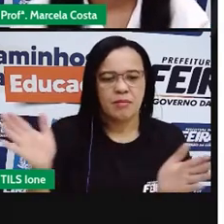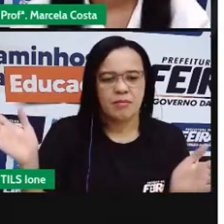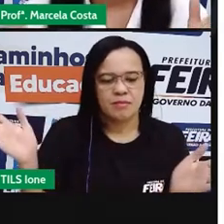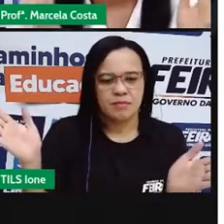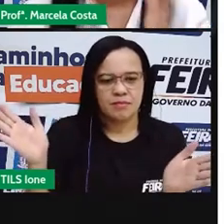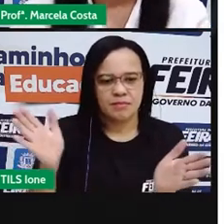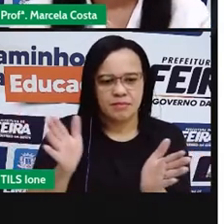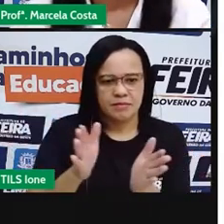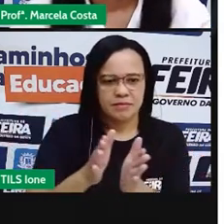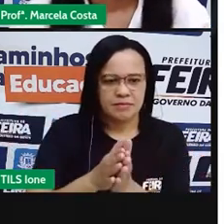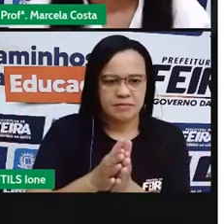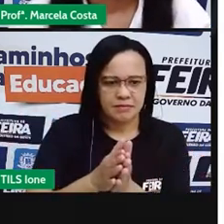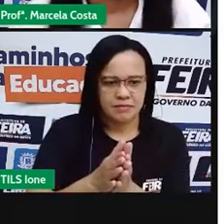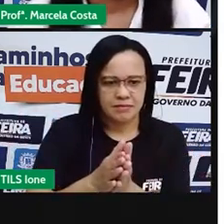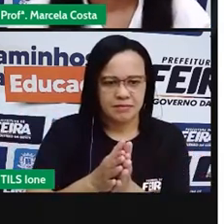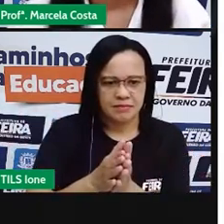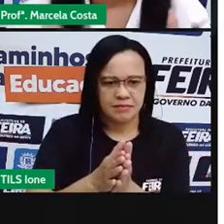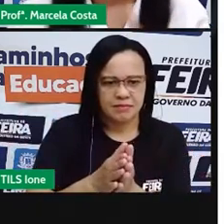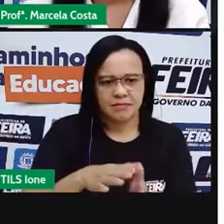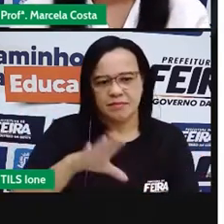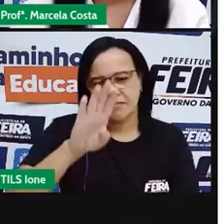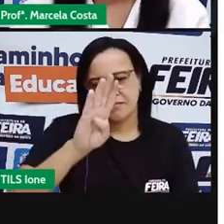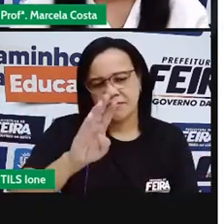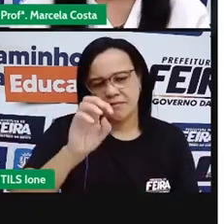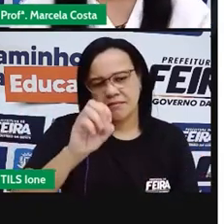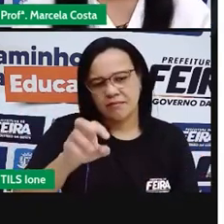borboleta. Borboleta.